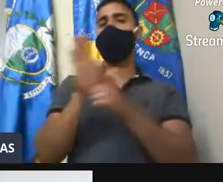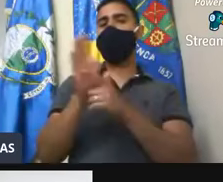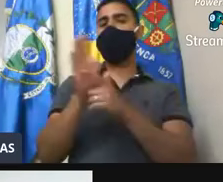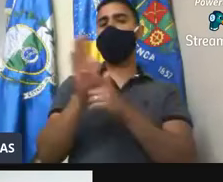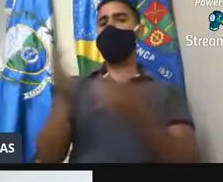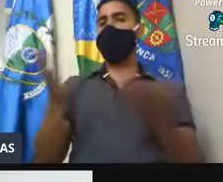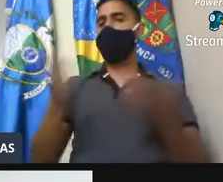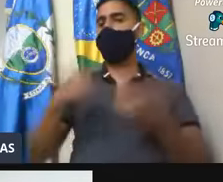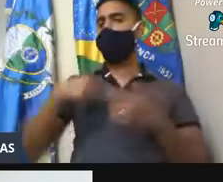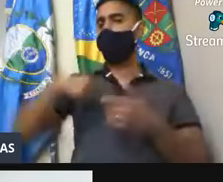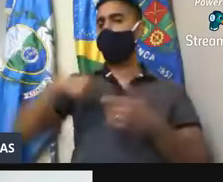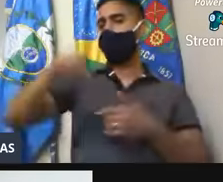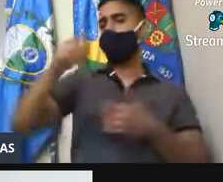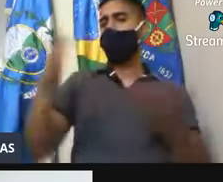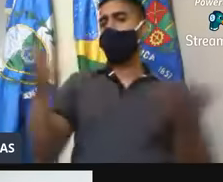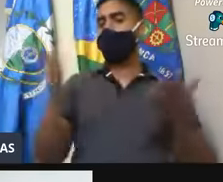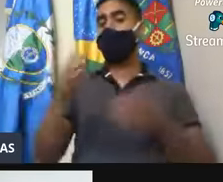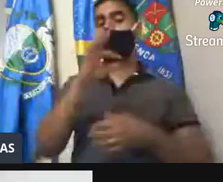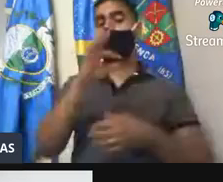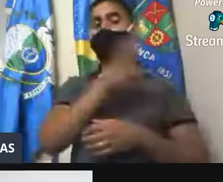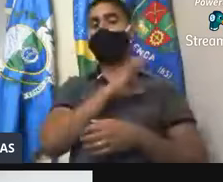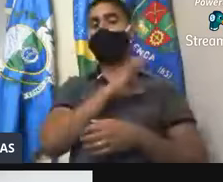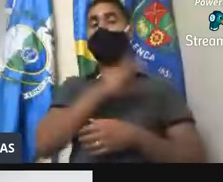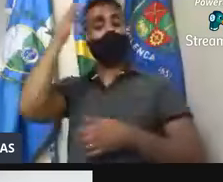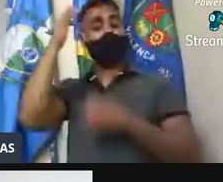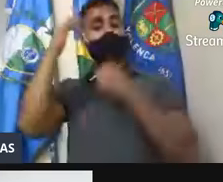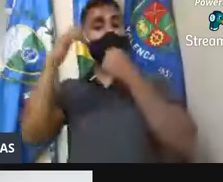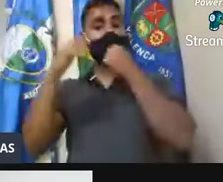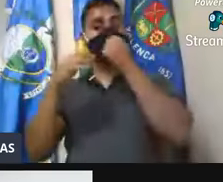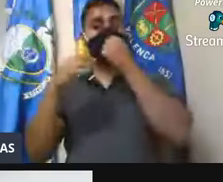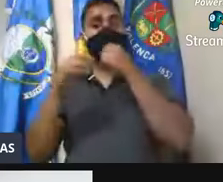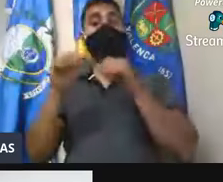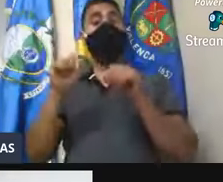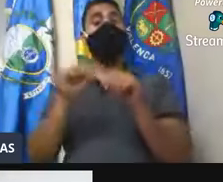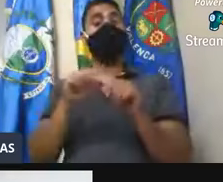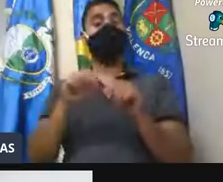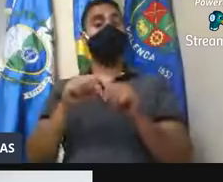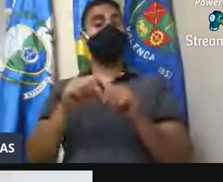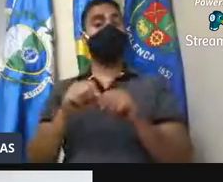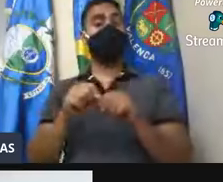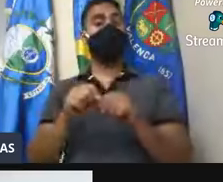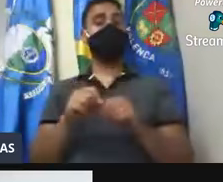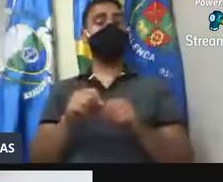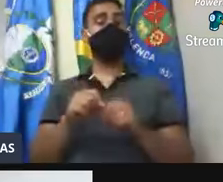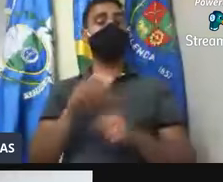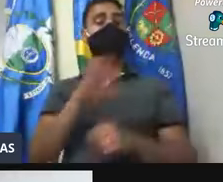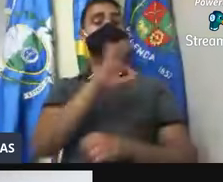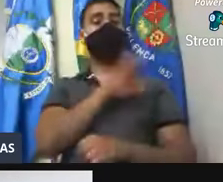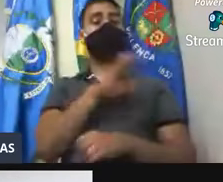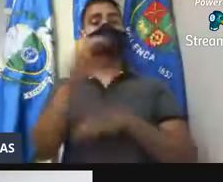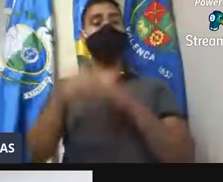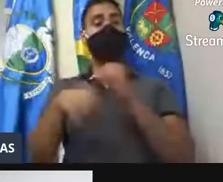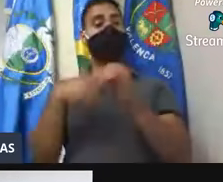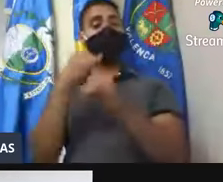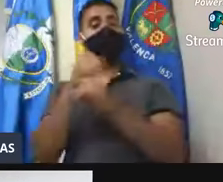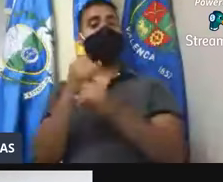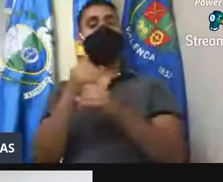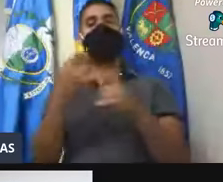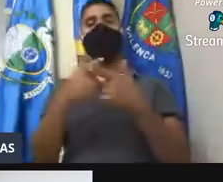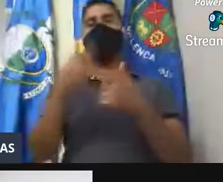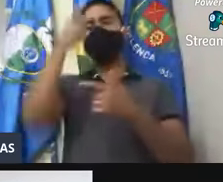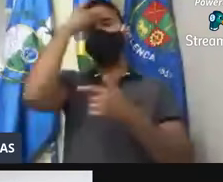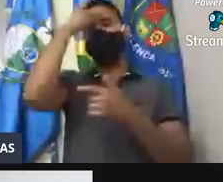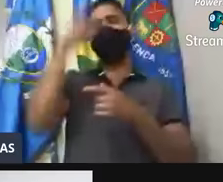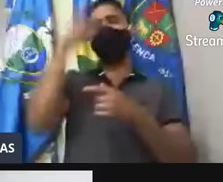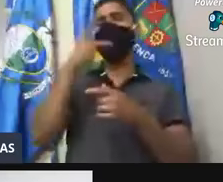delegacia, hoje, hoje não digo, mas amanhã, para protocolar, na delegacia dos crimes contra a internet, porque a gente fala no dia